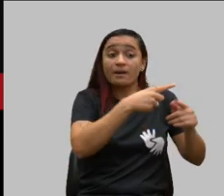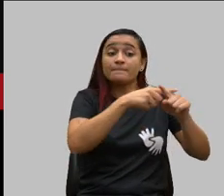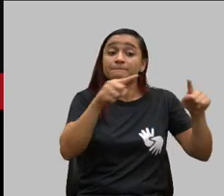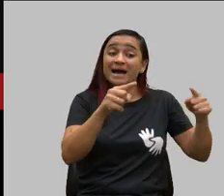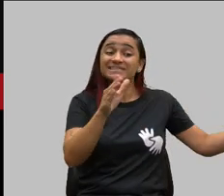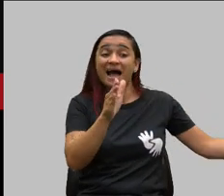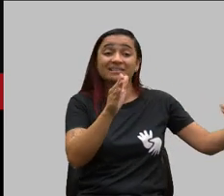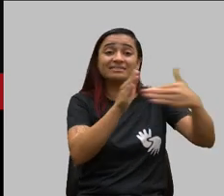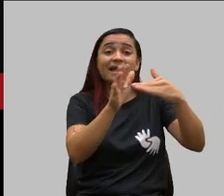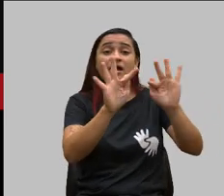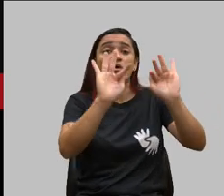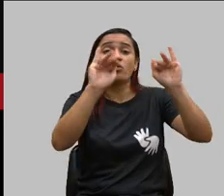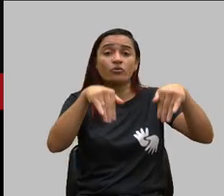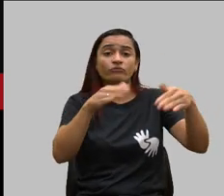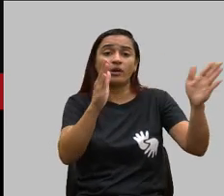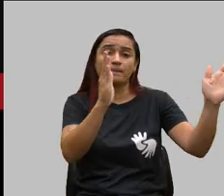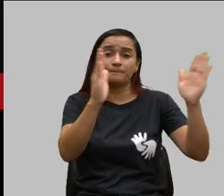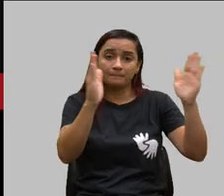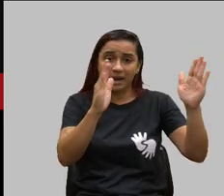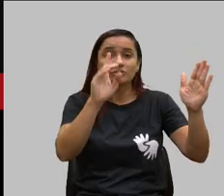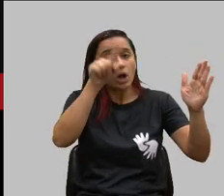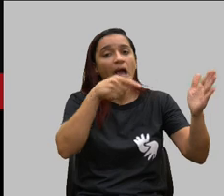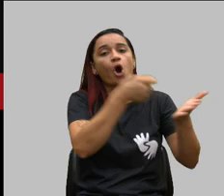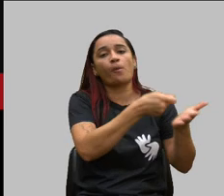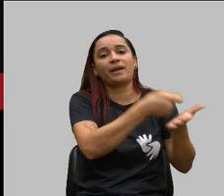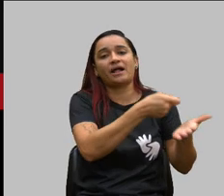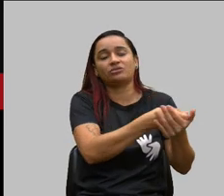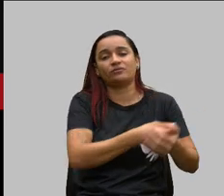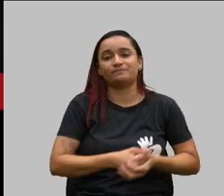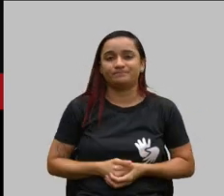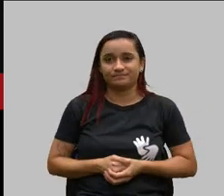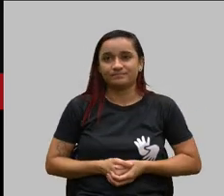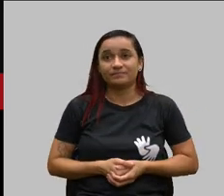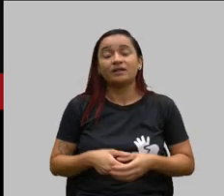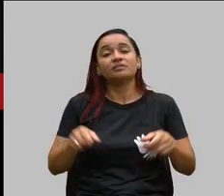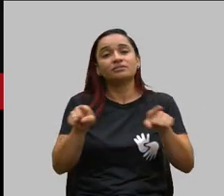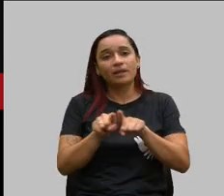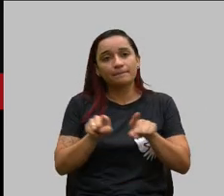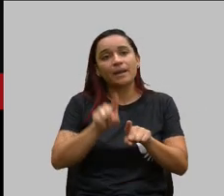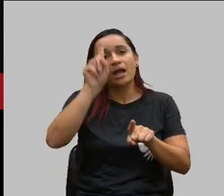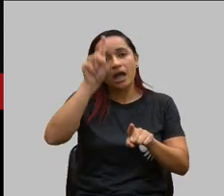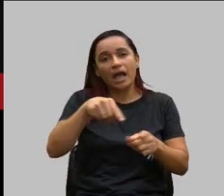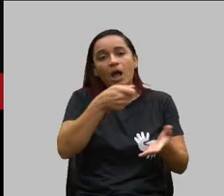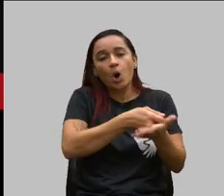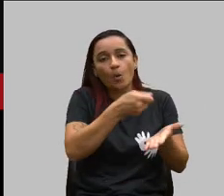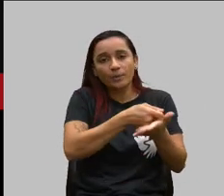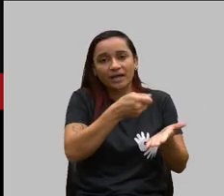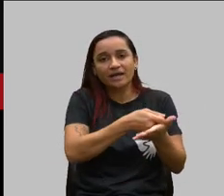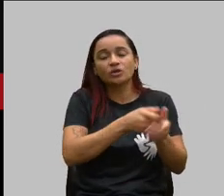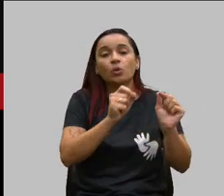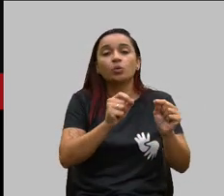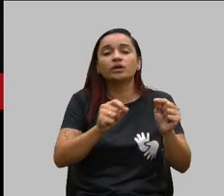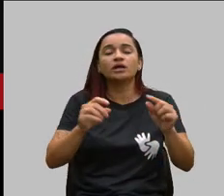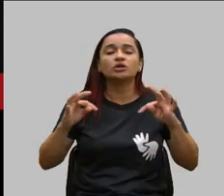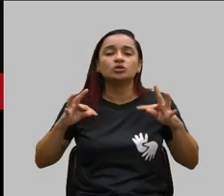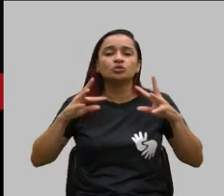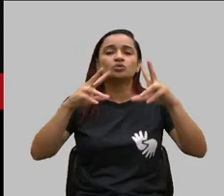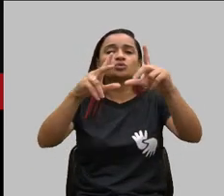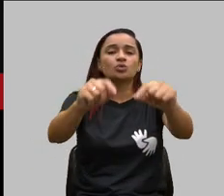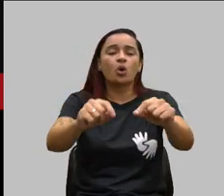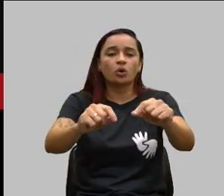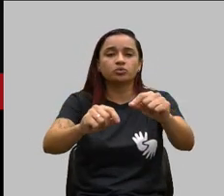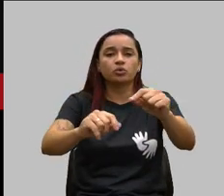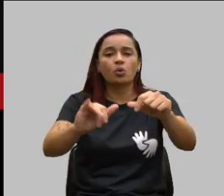final da auto hospitalar ela é obrigatória além disso é obrigatória a cobertura de todo o procedimento